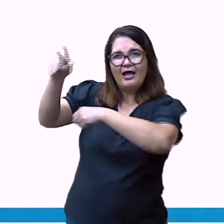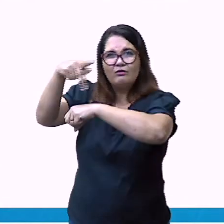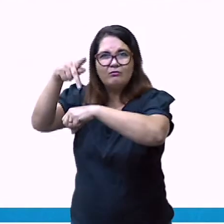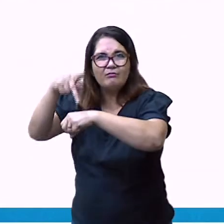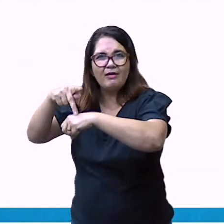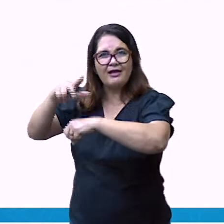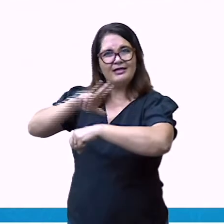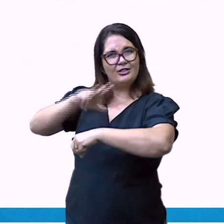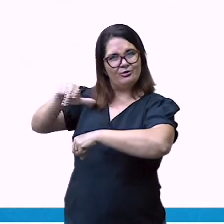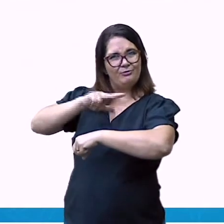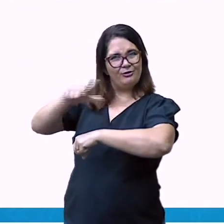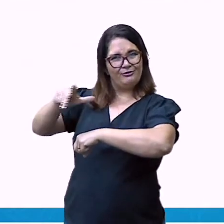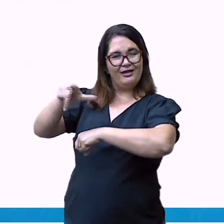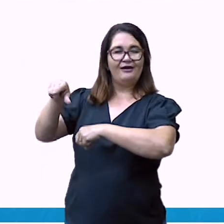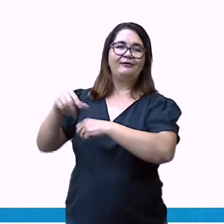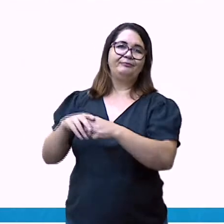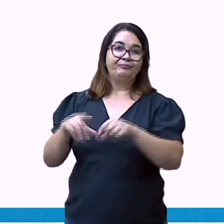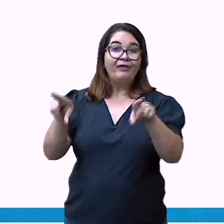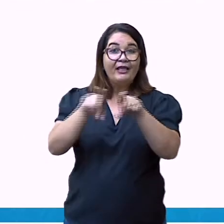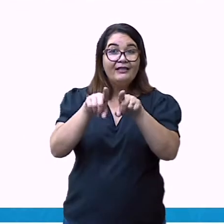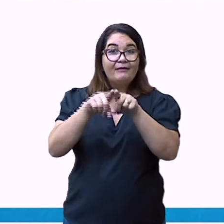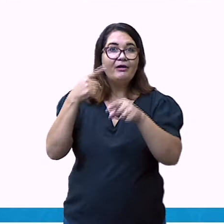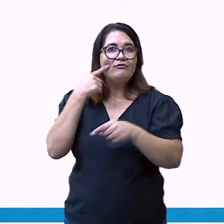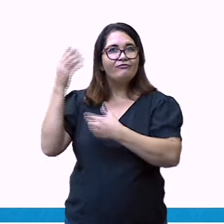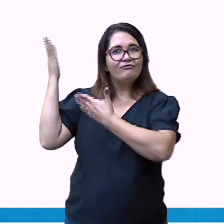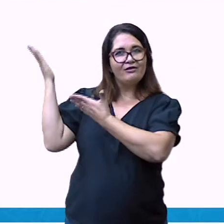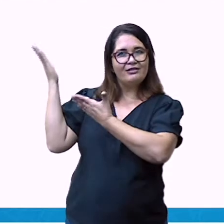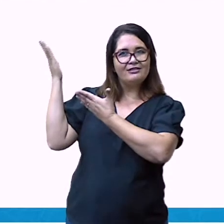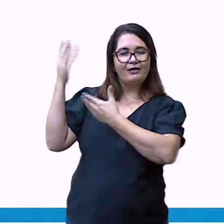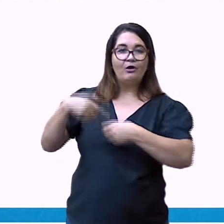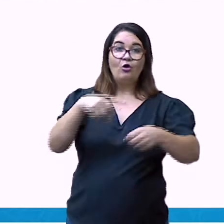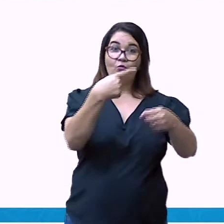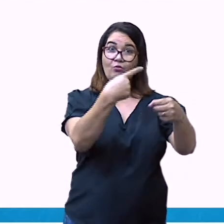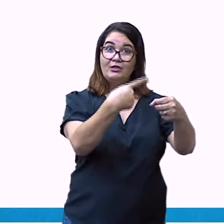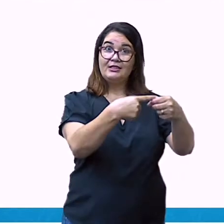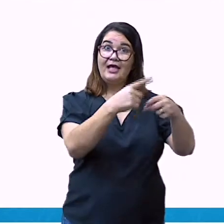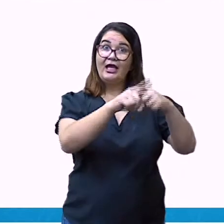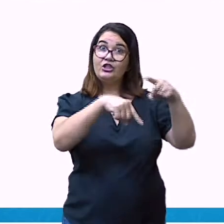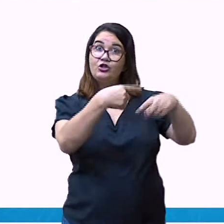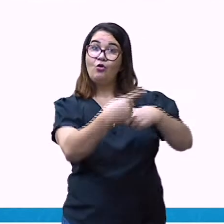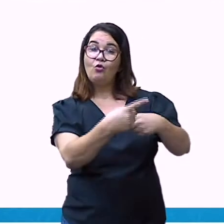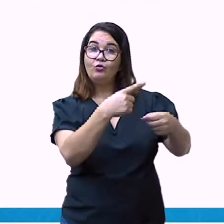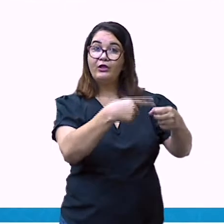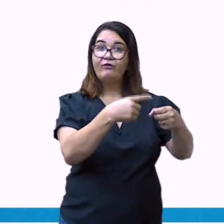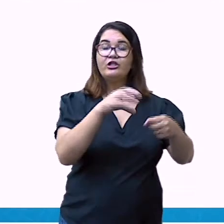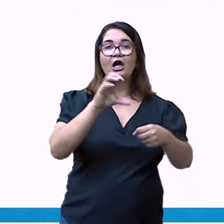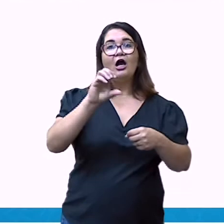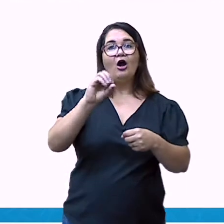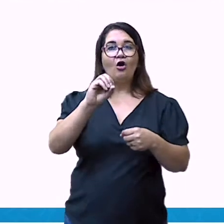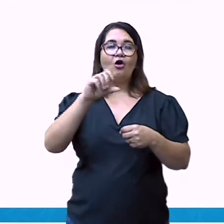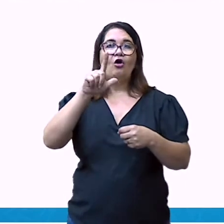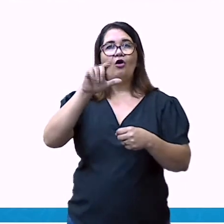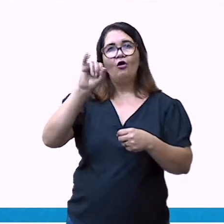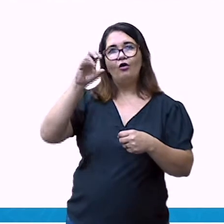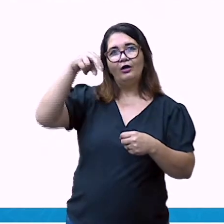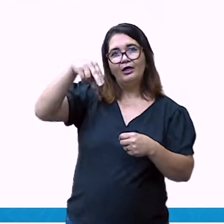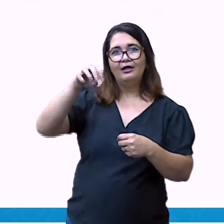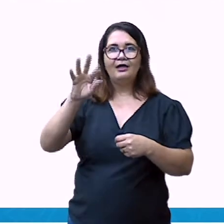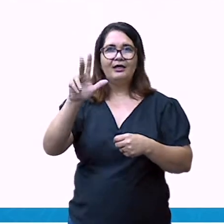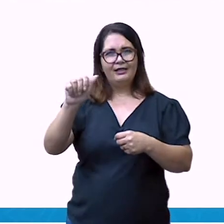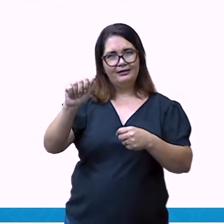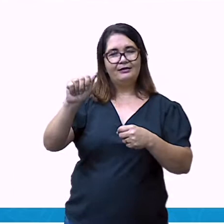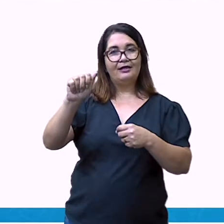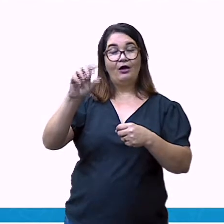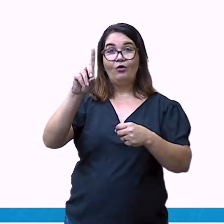que fica no estado de Pernambuco. Fundada em 1535, Olinda foi elevada